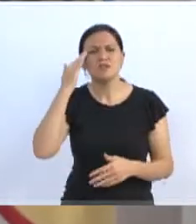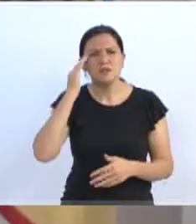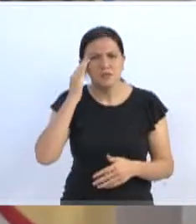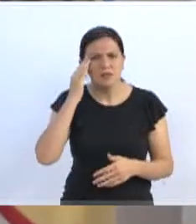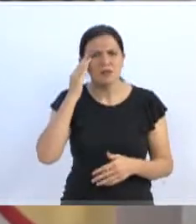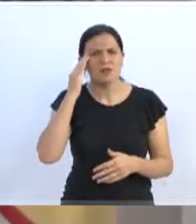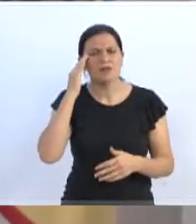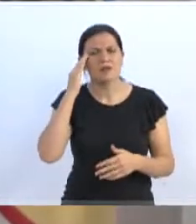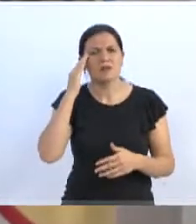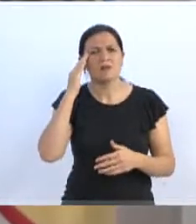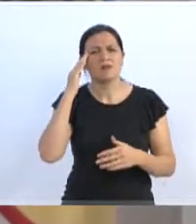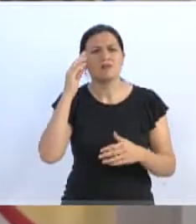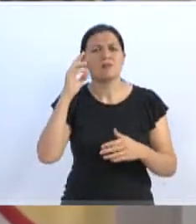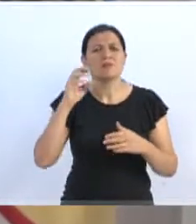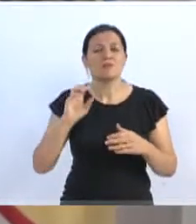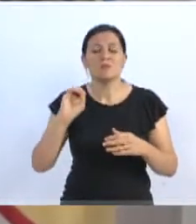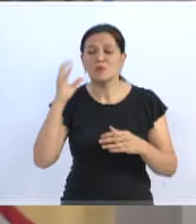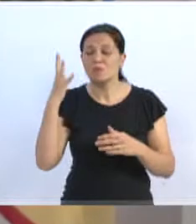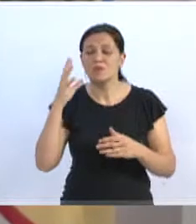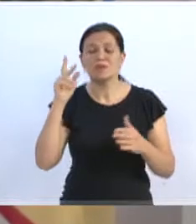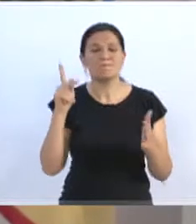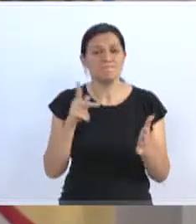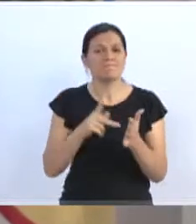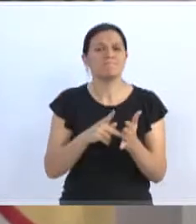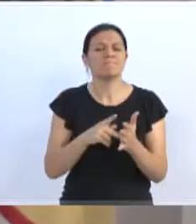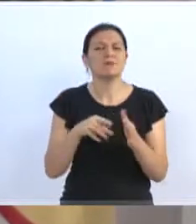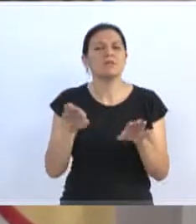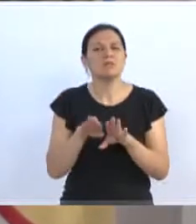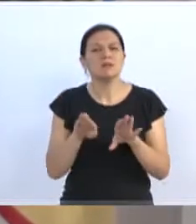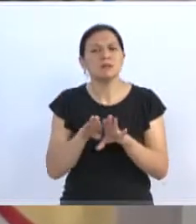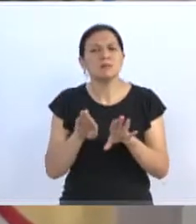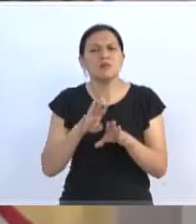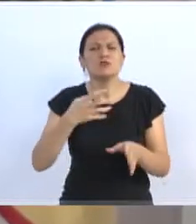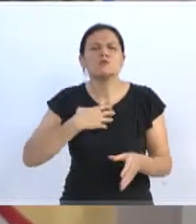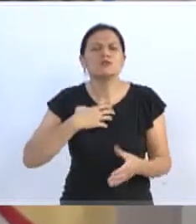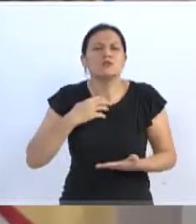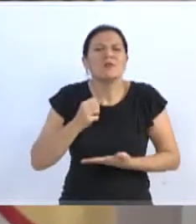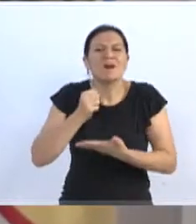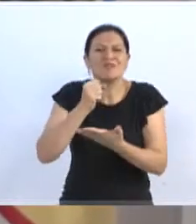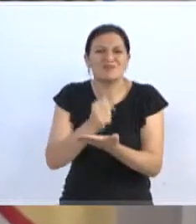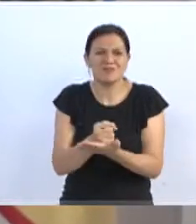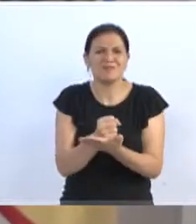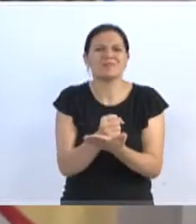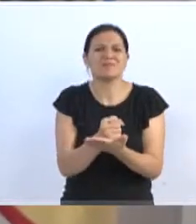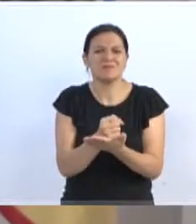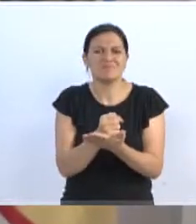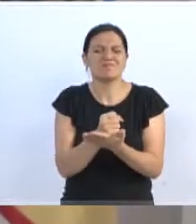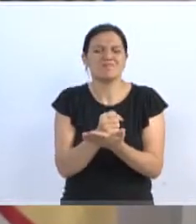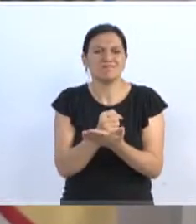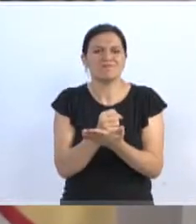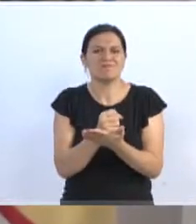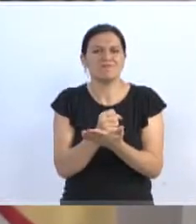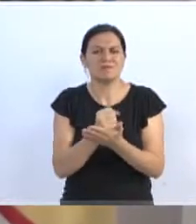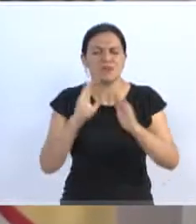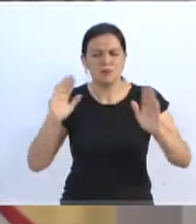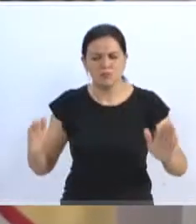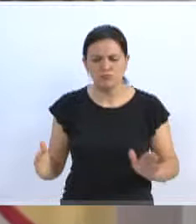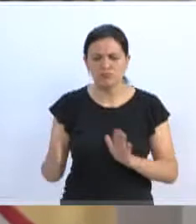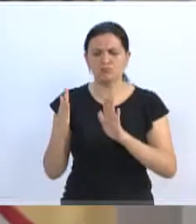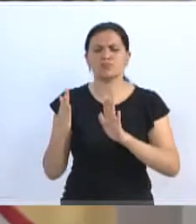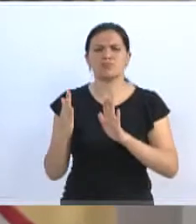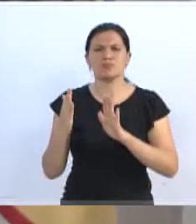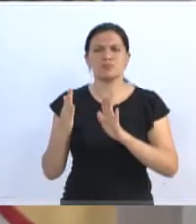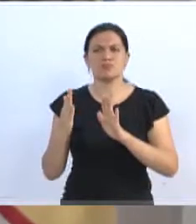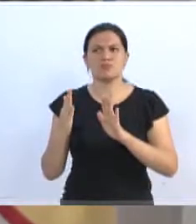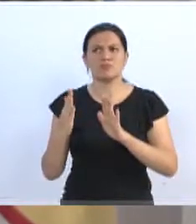demandas reais que são colocadas e procurarmos, de alguma forma, cooperarmos, procurarmos, de alguma forma, enfrentarmos o